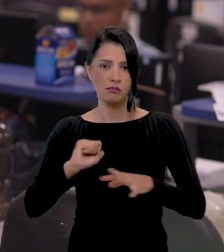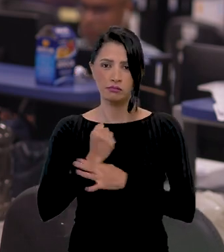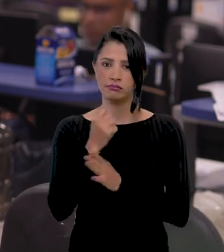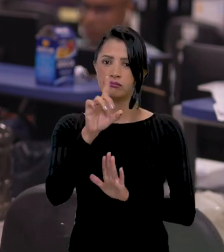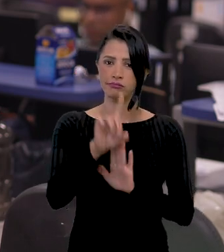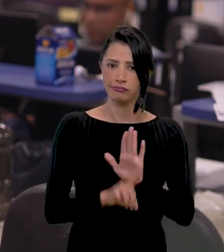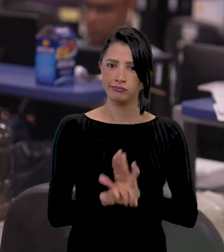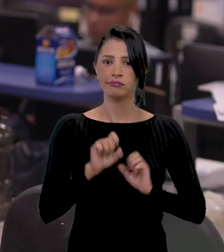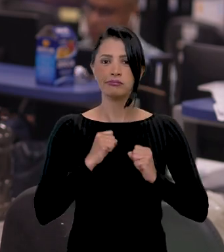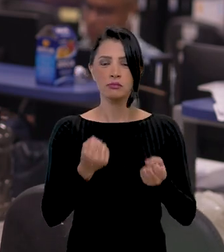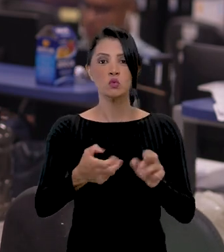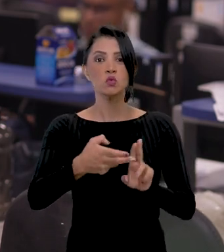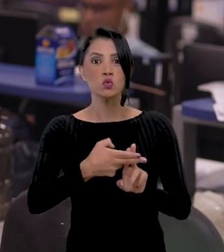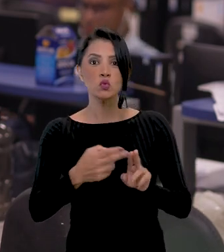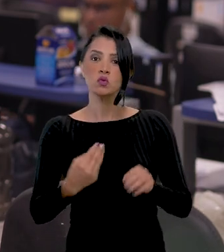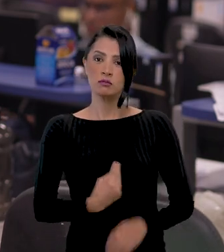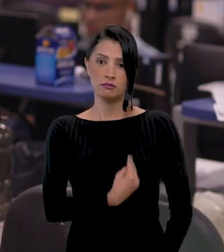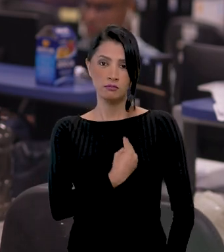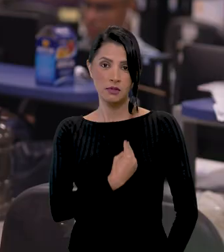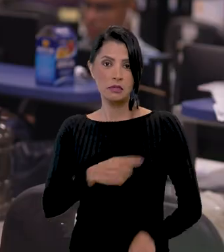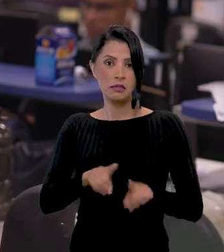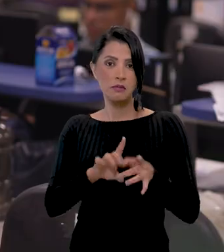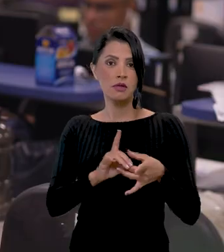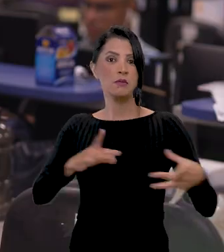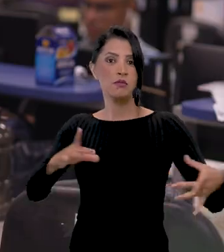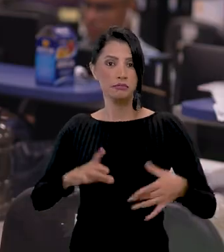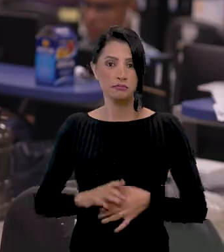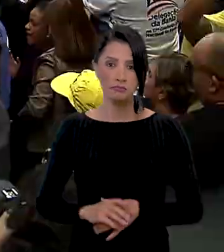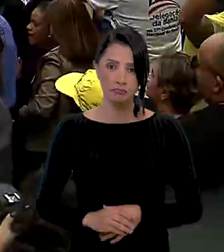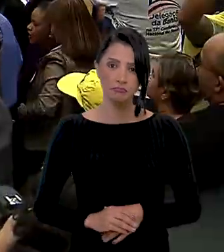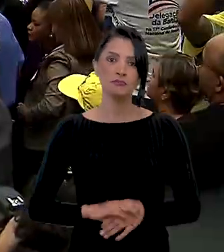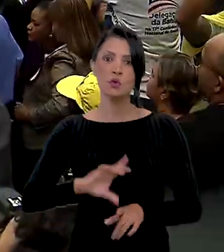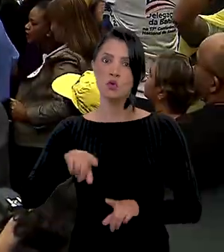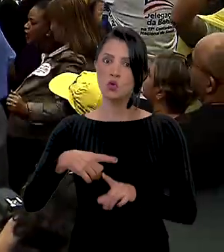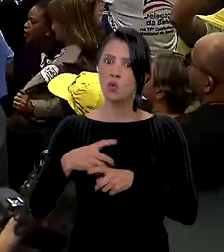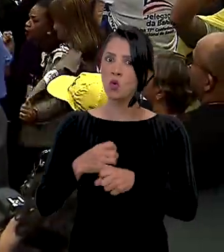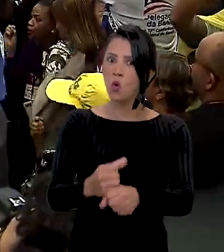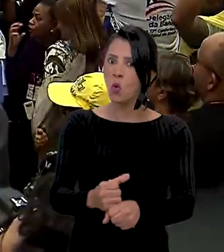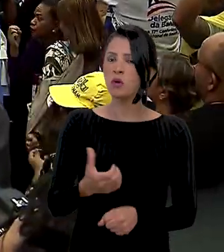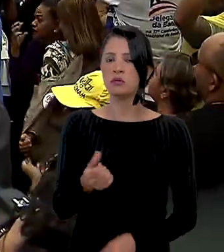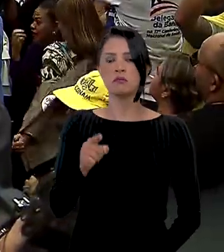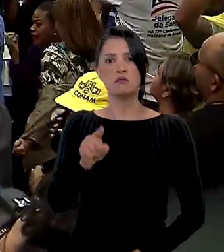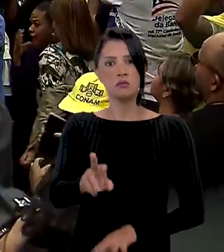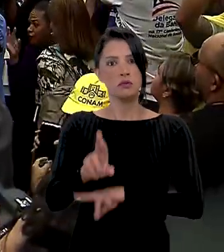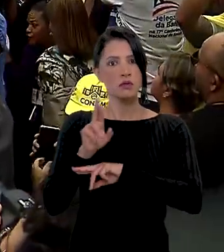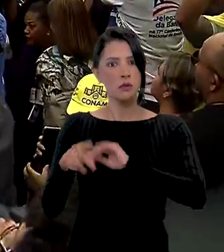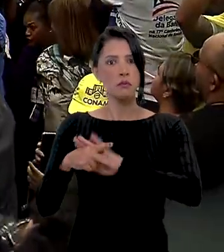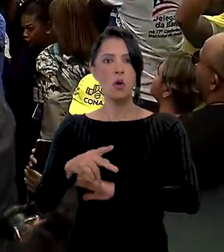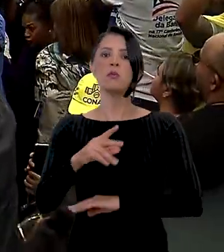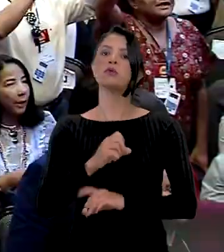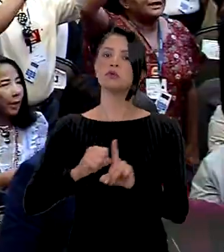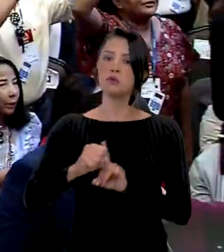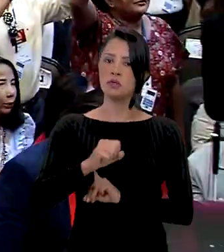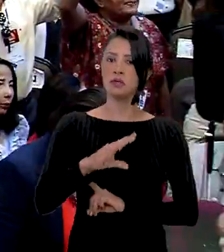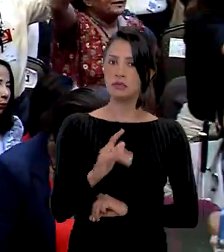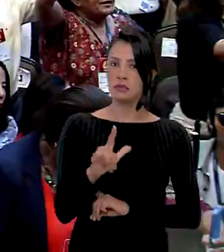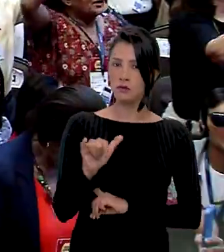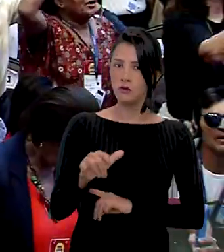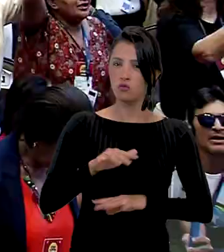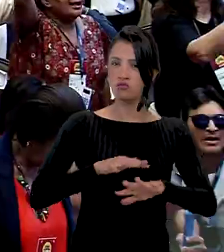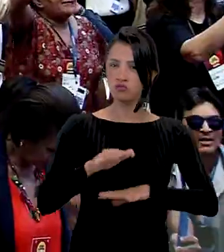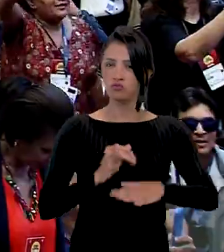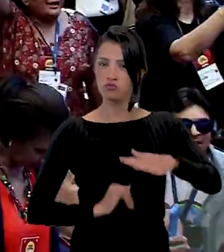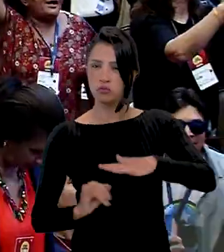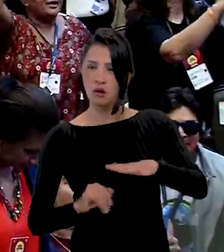Garantir Direitos, Defender o SUS, a Vida e a Democracia, mais de 6 mil representantes da sociedade civil, entidades,